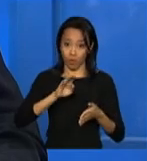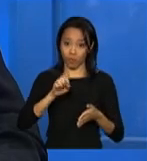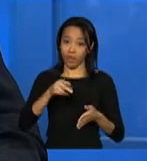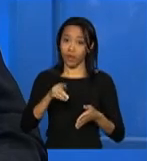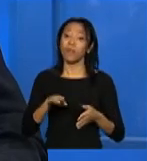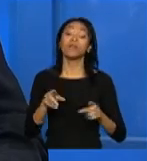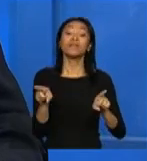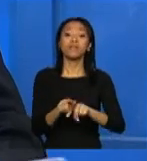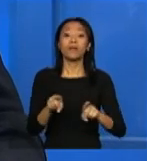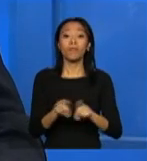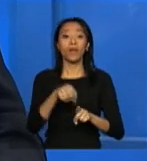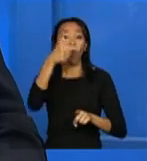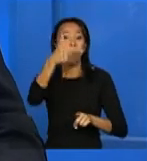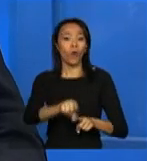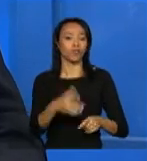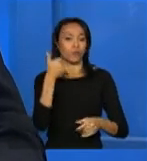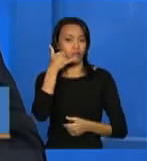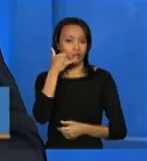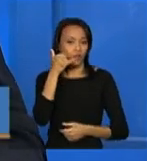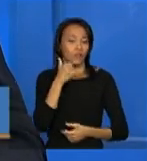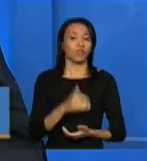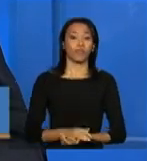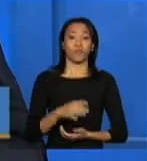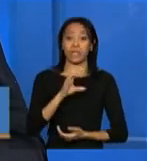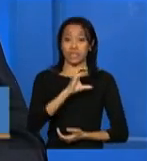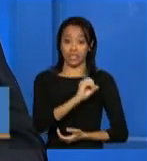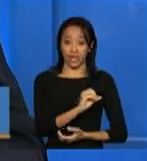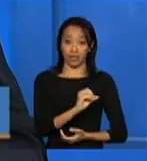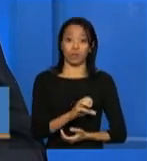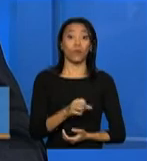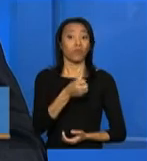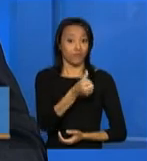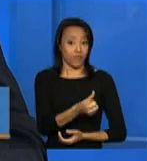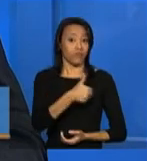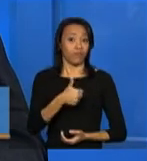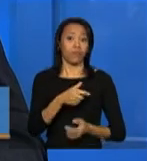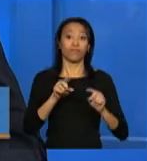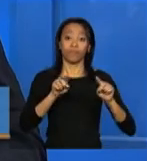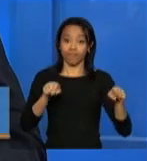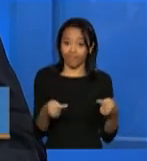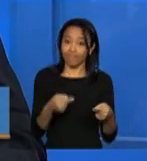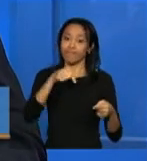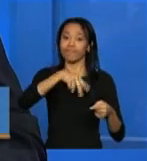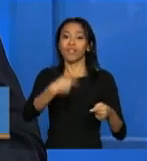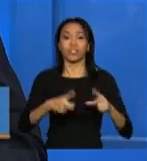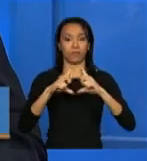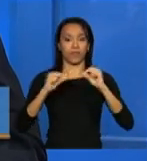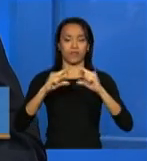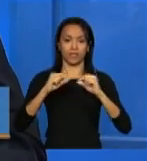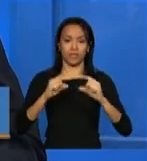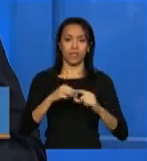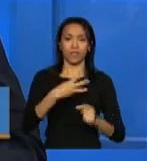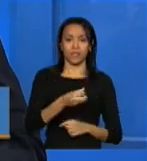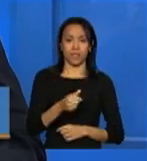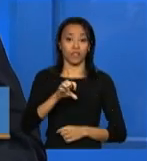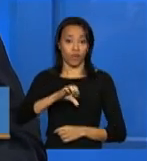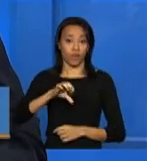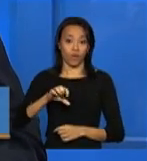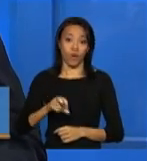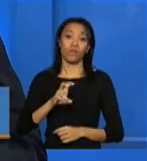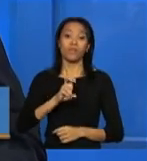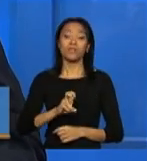.br, pelos telefones 0, o código da operadora, 61-3799